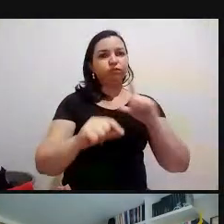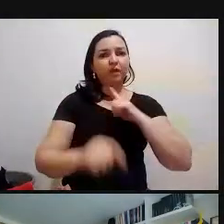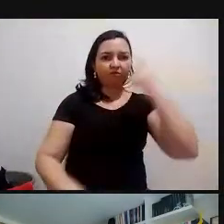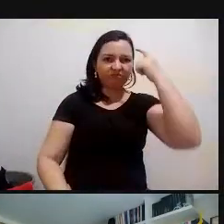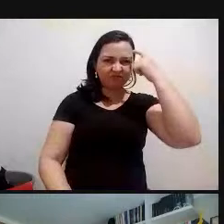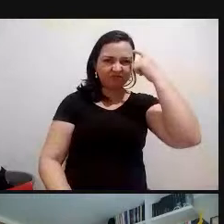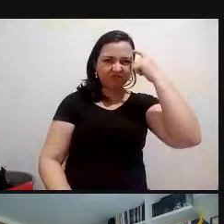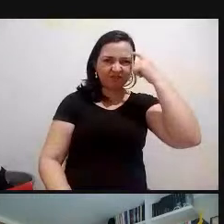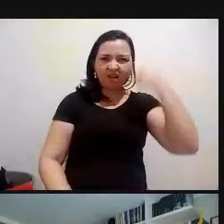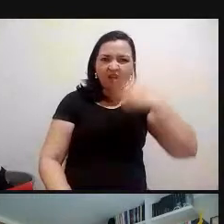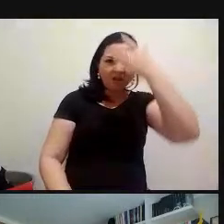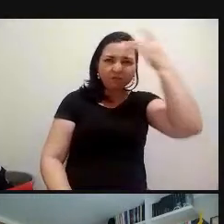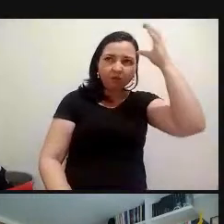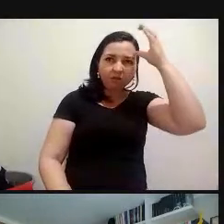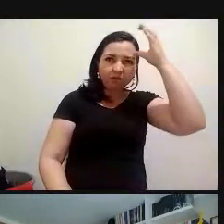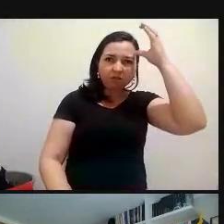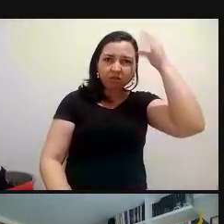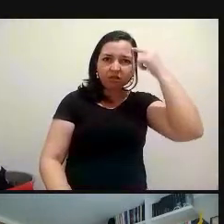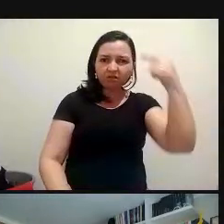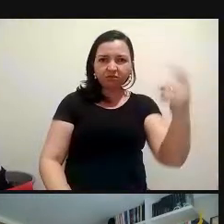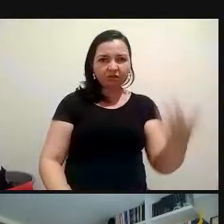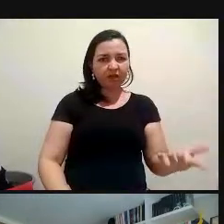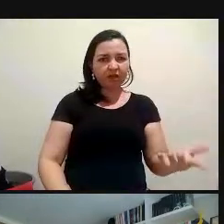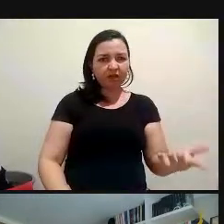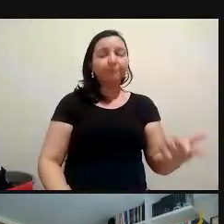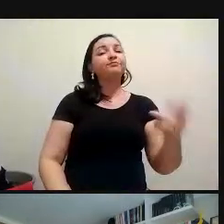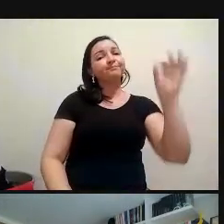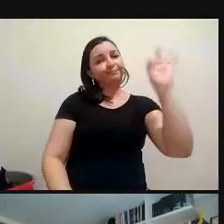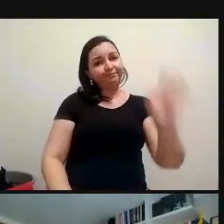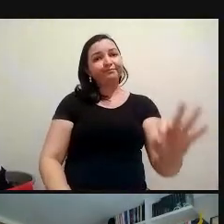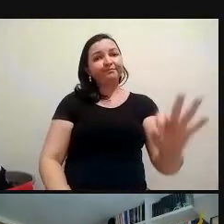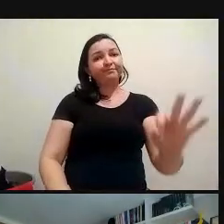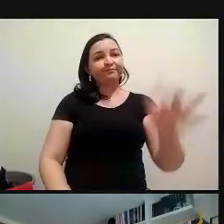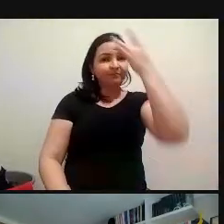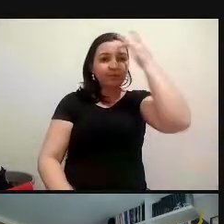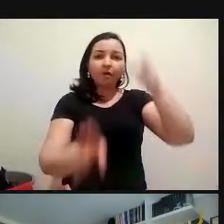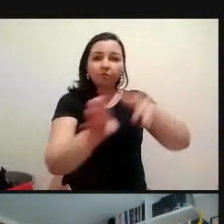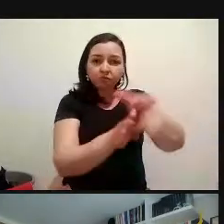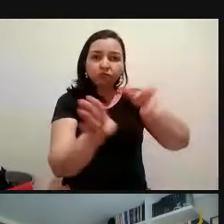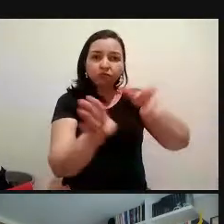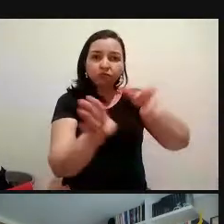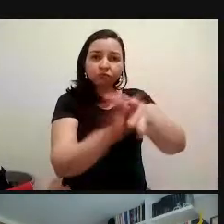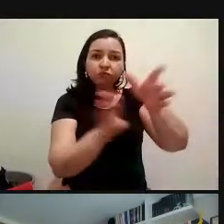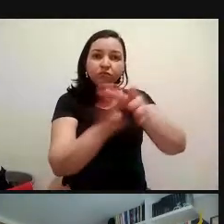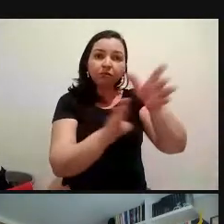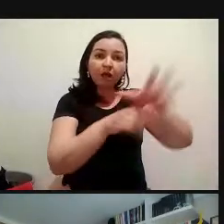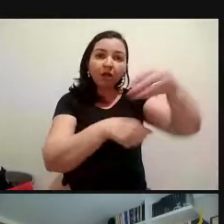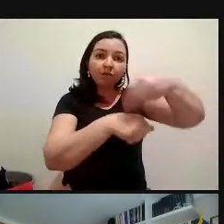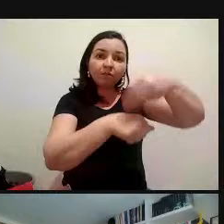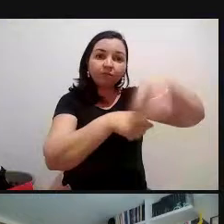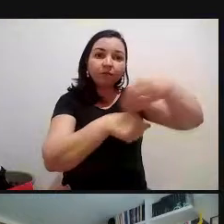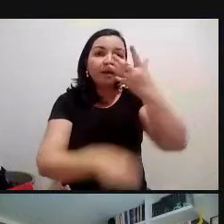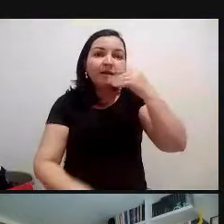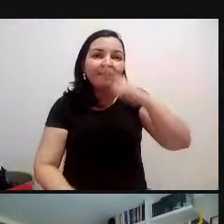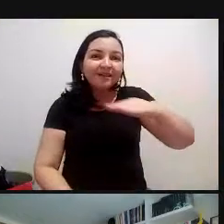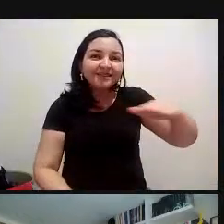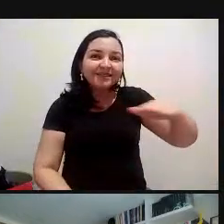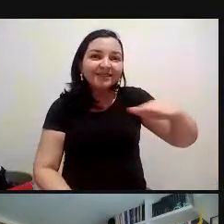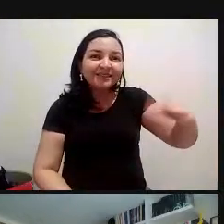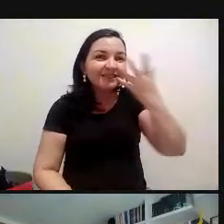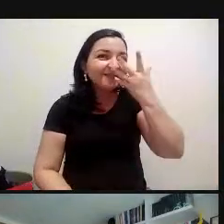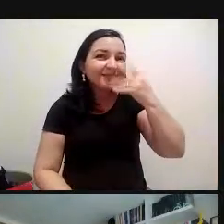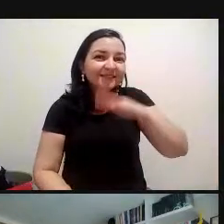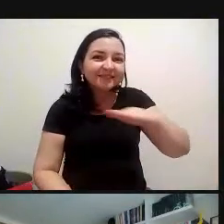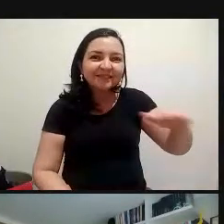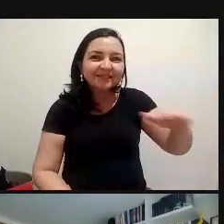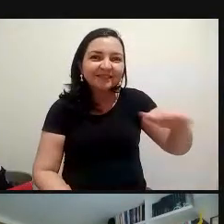das pessoas? Isso, é por isso, Rodrigo, que a gente gosta de trabalhar com as crianças, né, e que esse projeto educacional é o